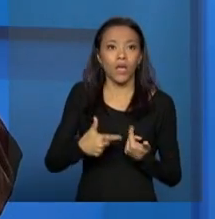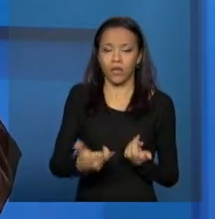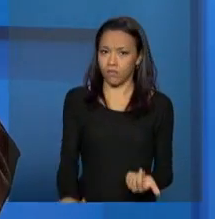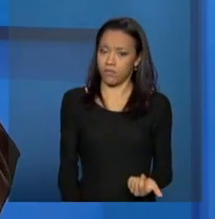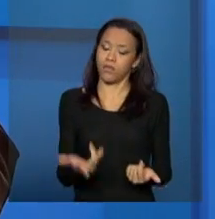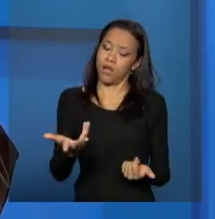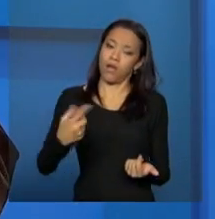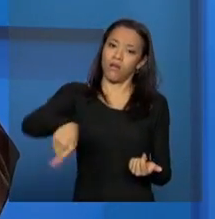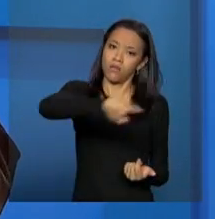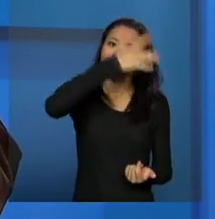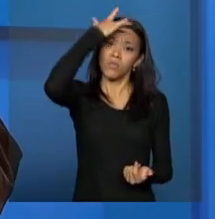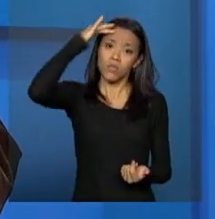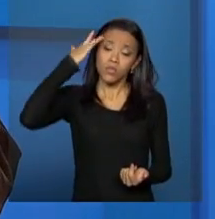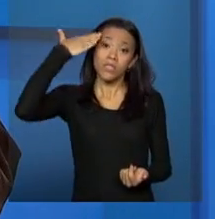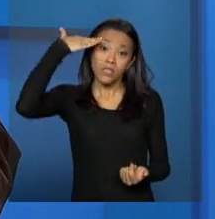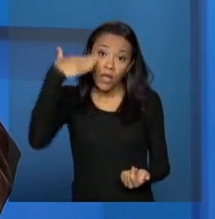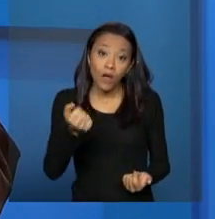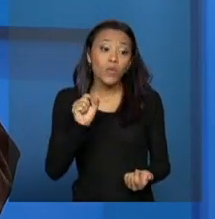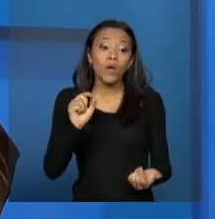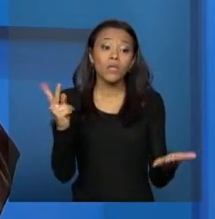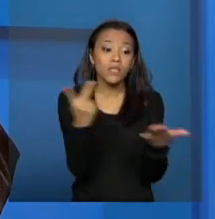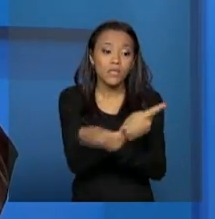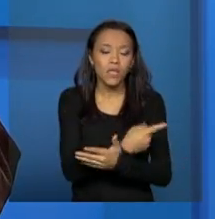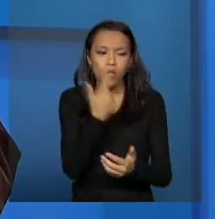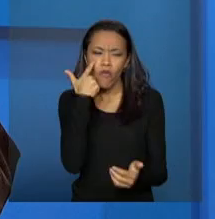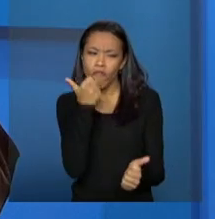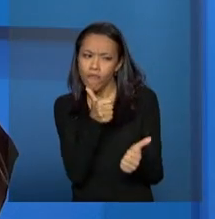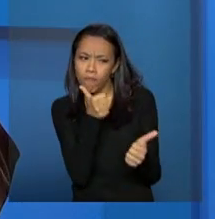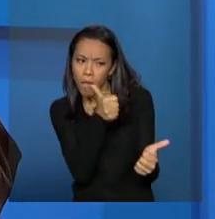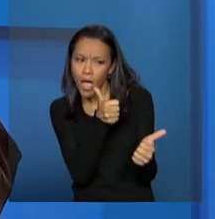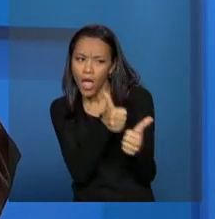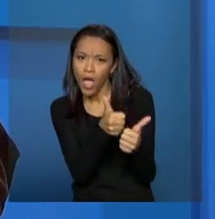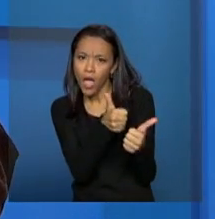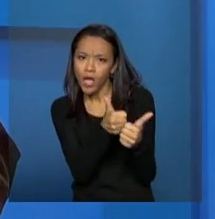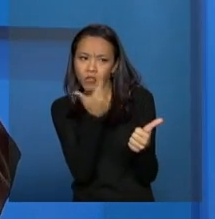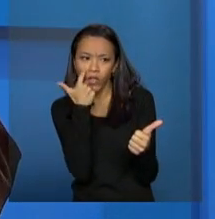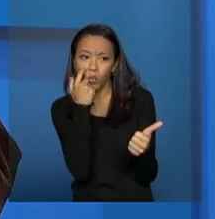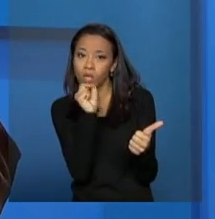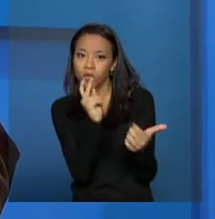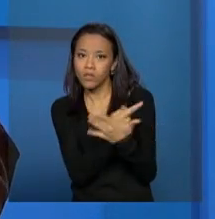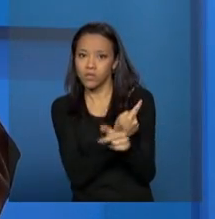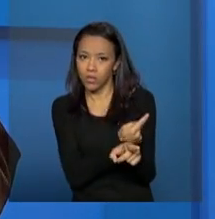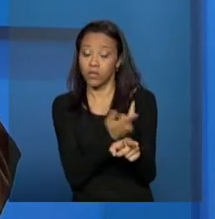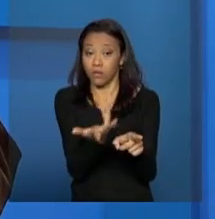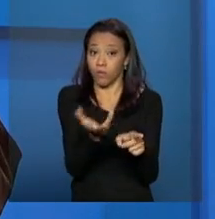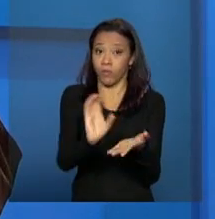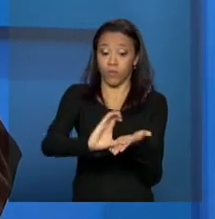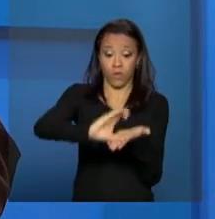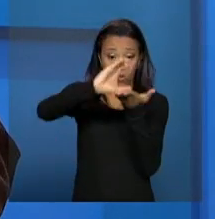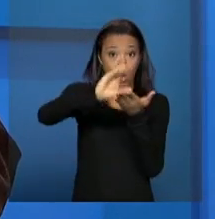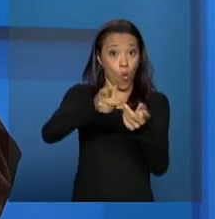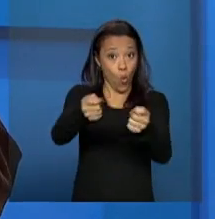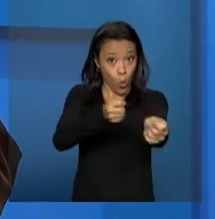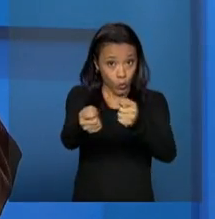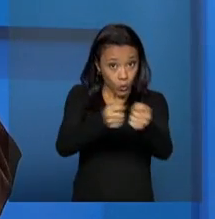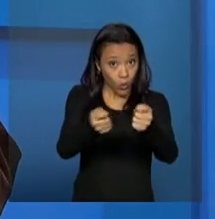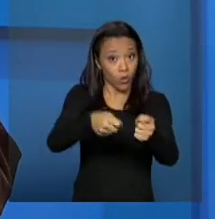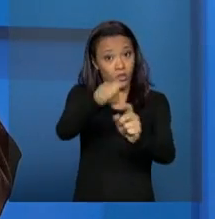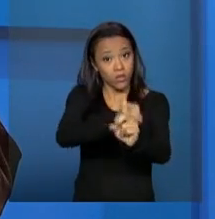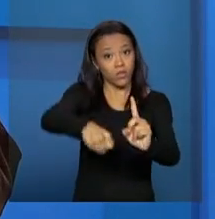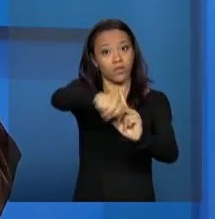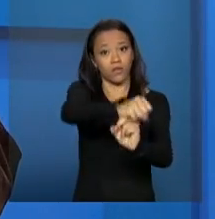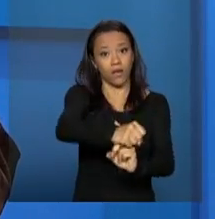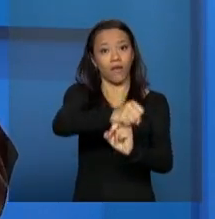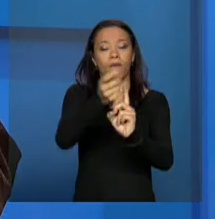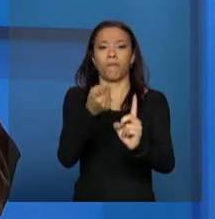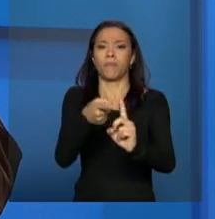acompanhem, que estejam juntos, né, que possam acompanhar de pé. Então, o controle social, para nós, por exemplo, né, que tem na parte da sociedade civil formada por